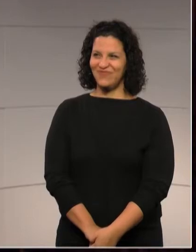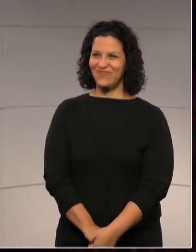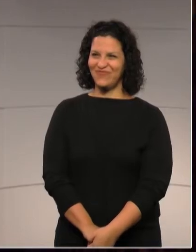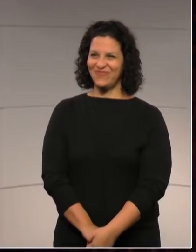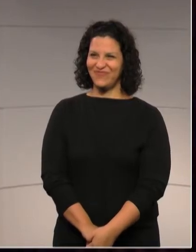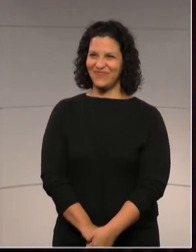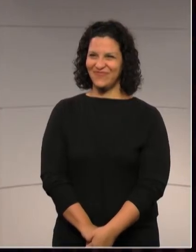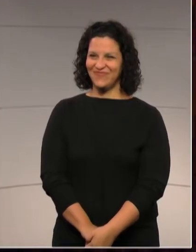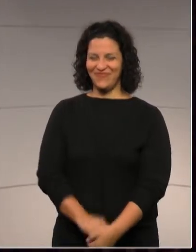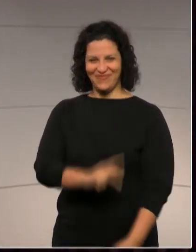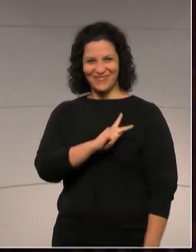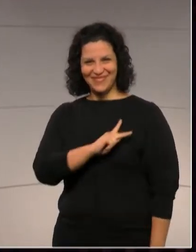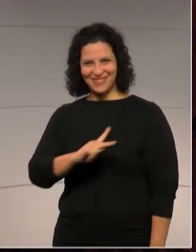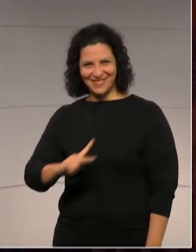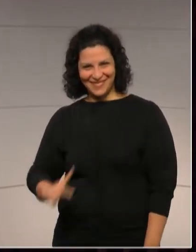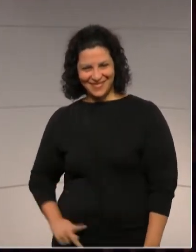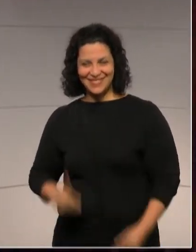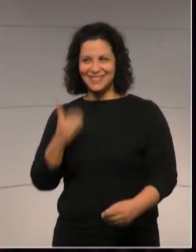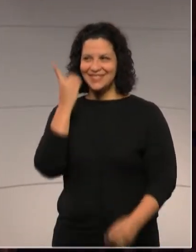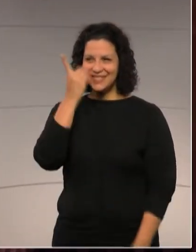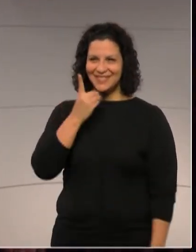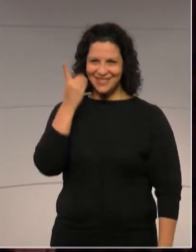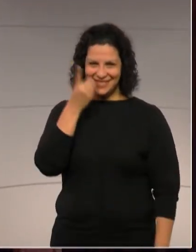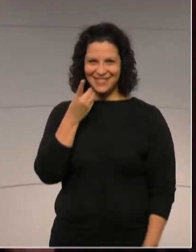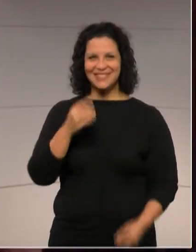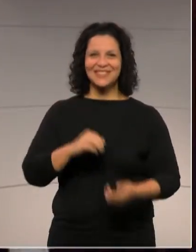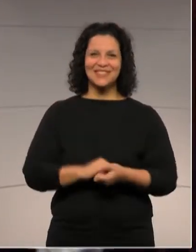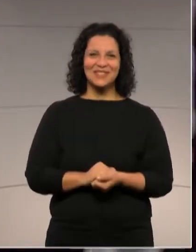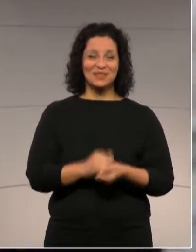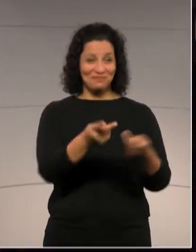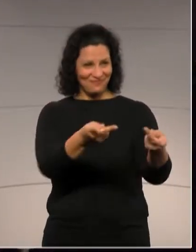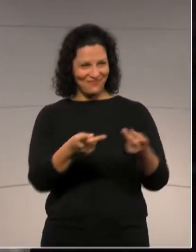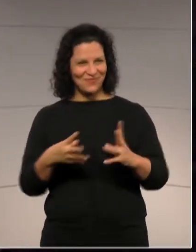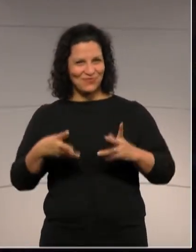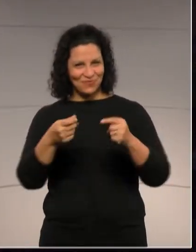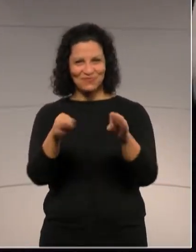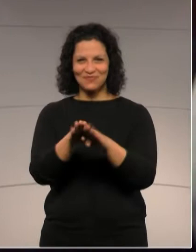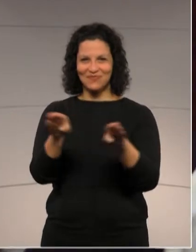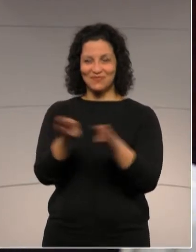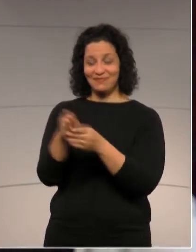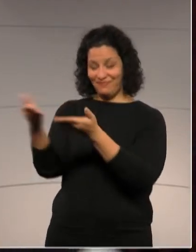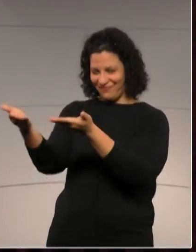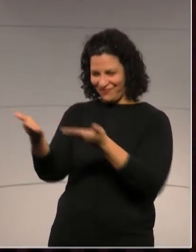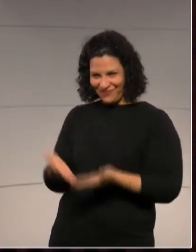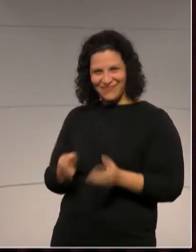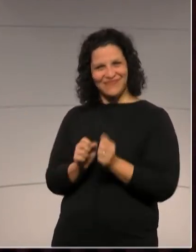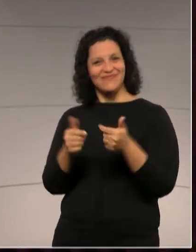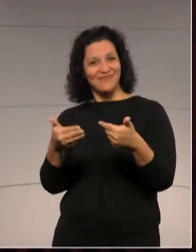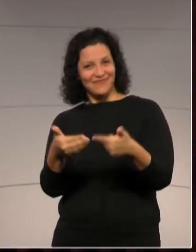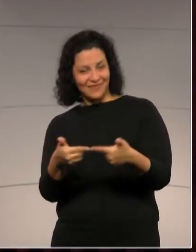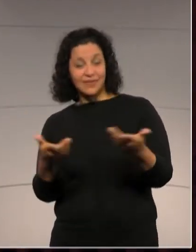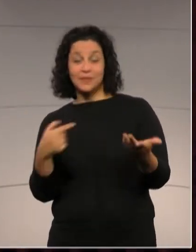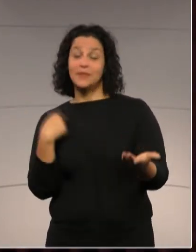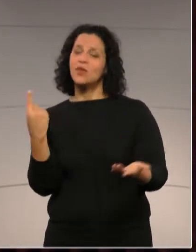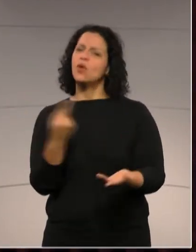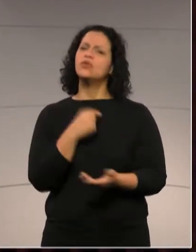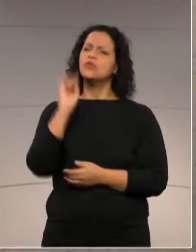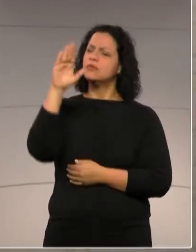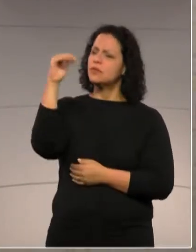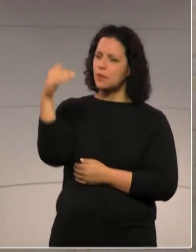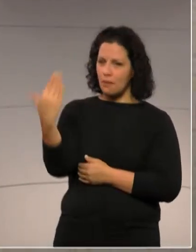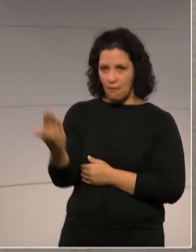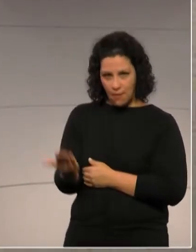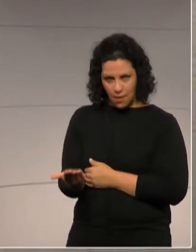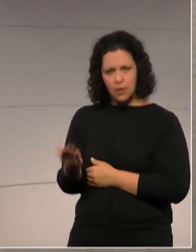Senhor presidente, senhores deputados, aos convidados, sejam muito bem-vindos a essa casa. Então, essa homenagem